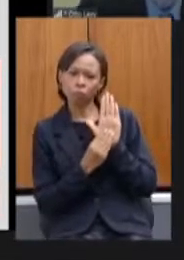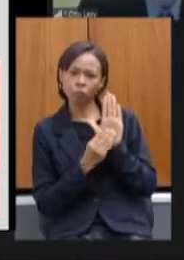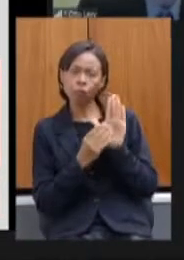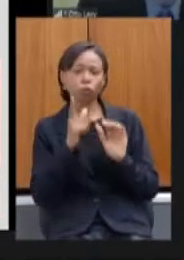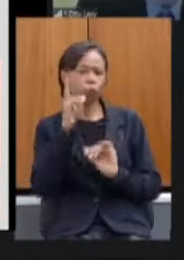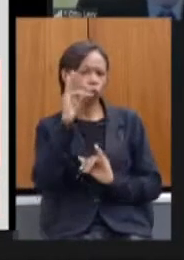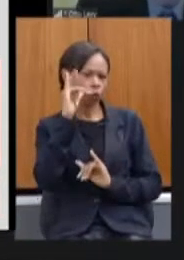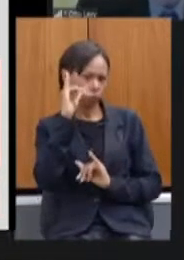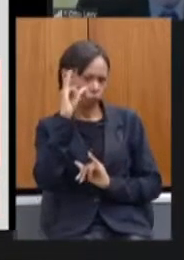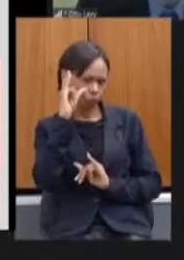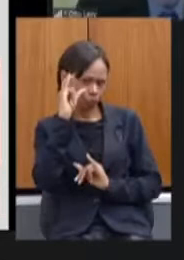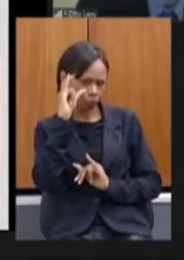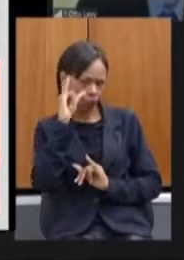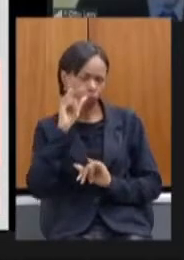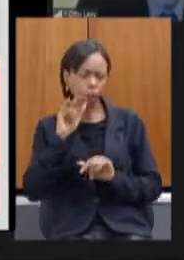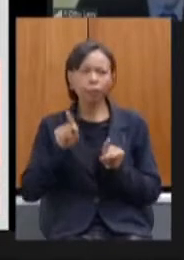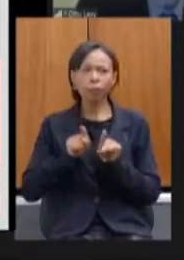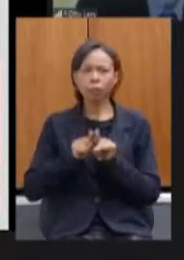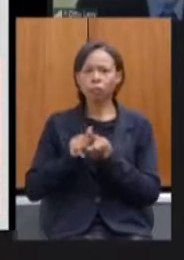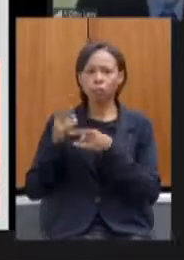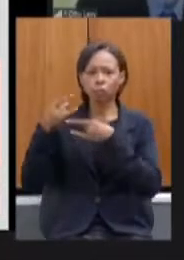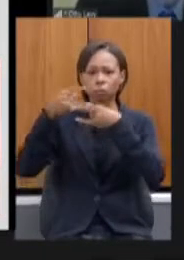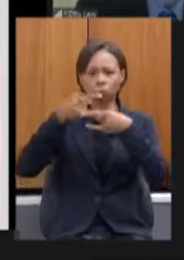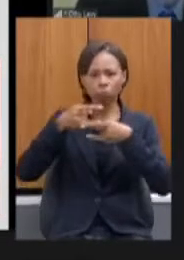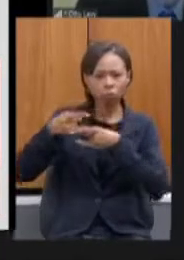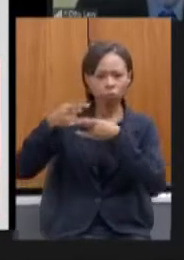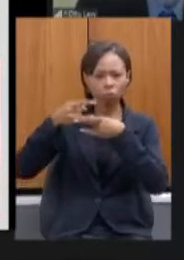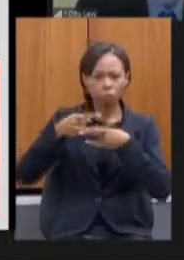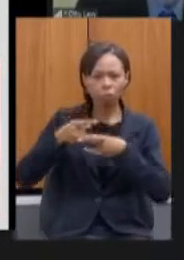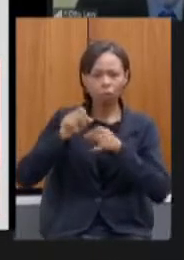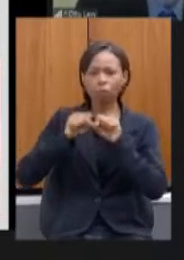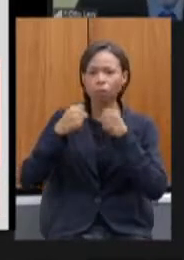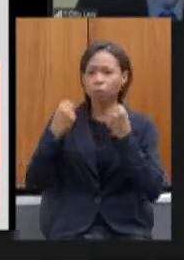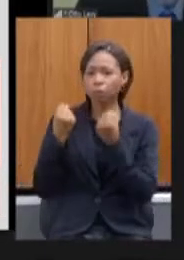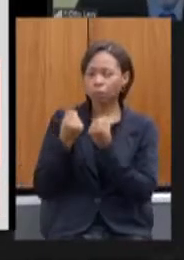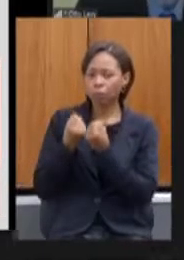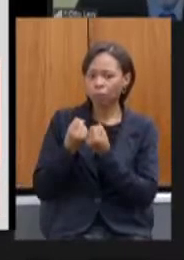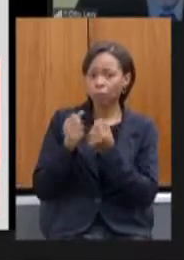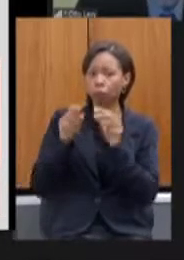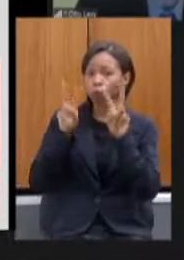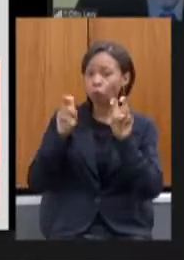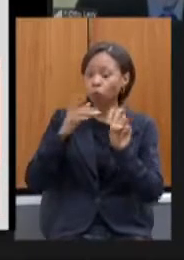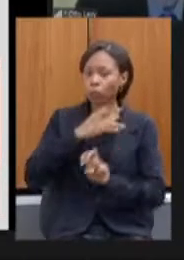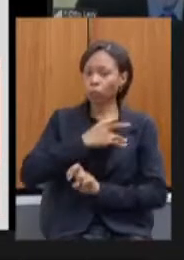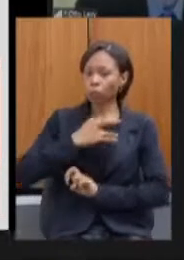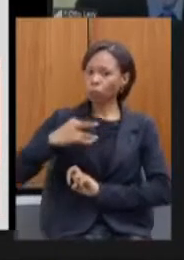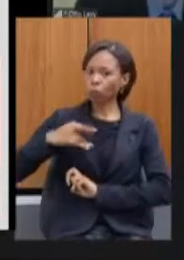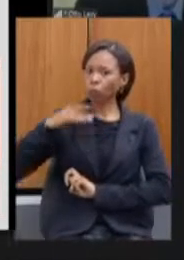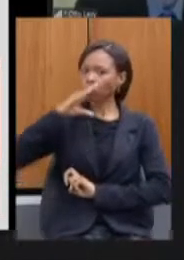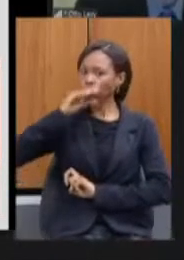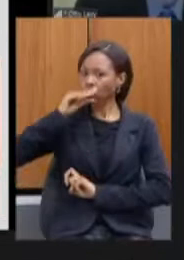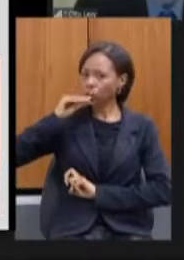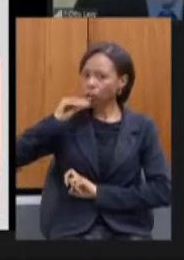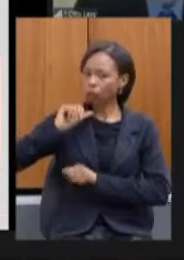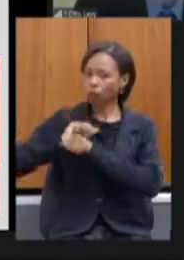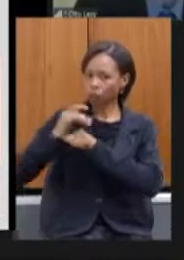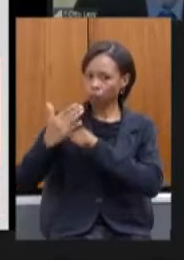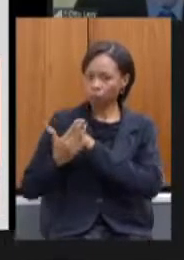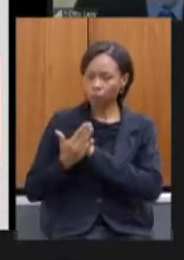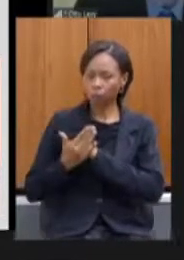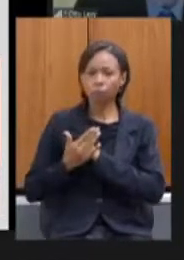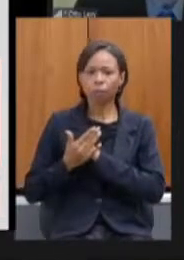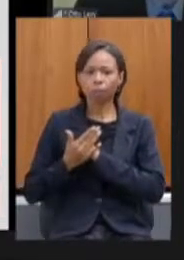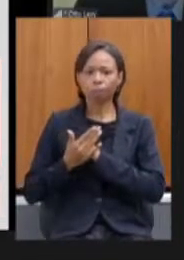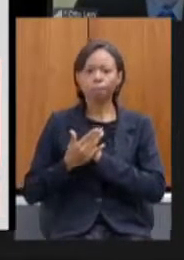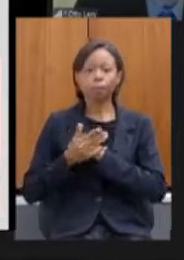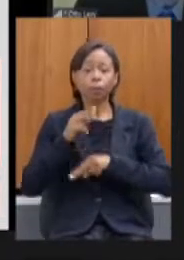realização de lives e seminários sobre saúde do servidor e a pandemia instituição da modalidade de perícia médica